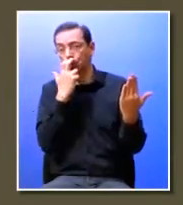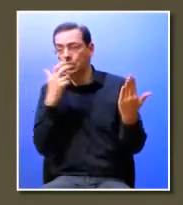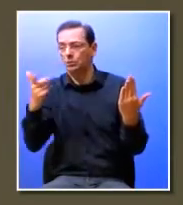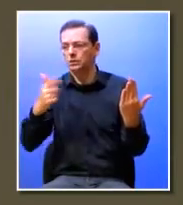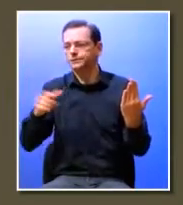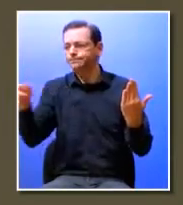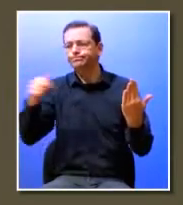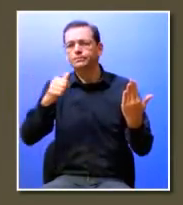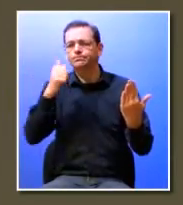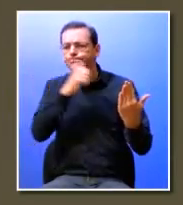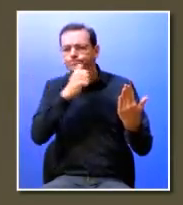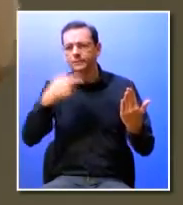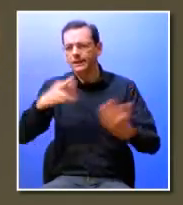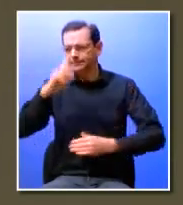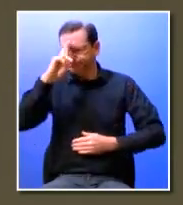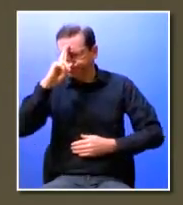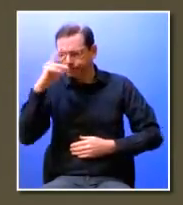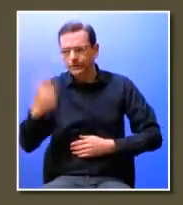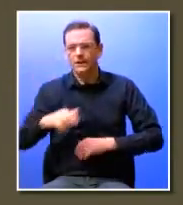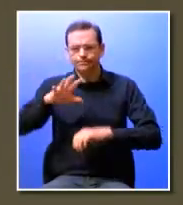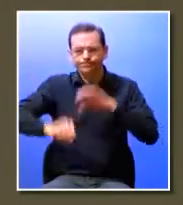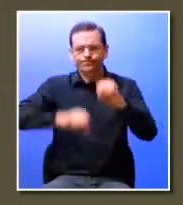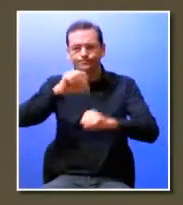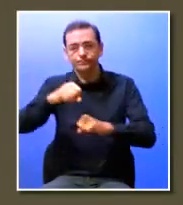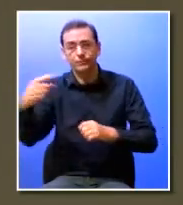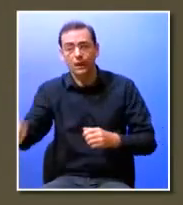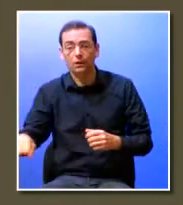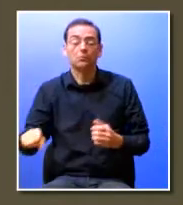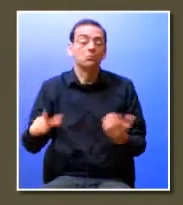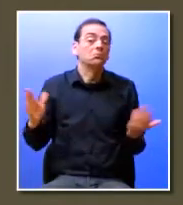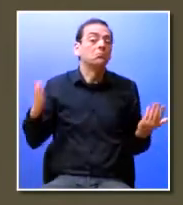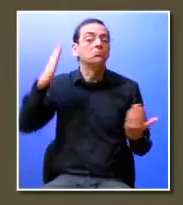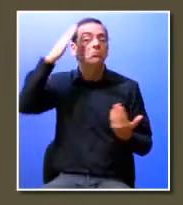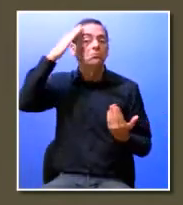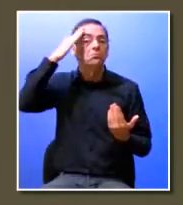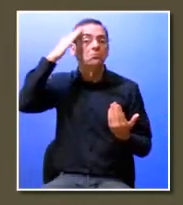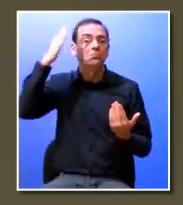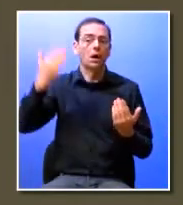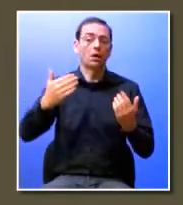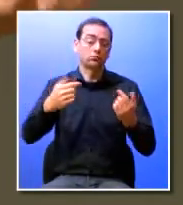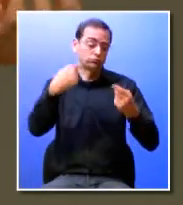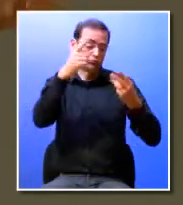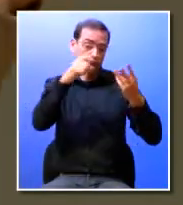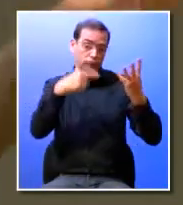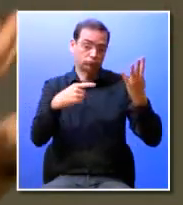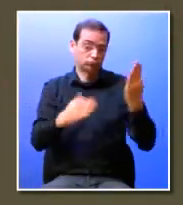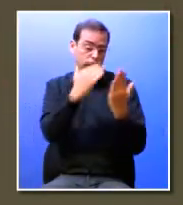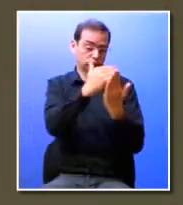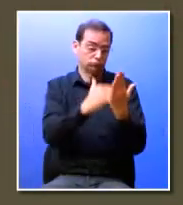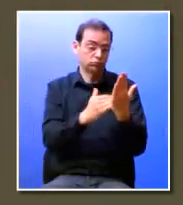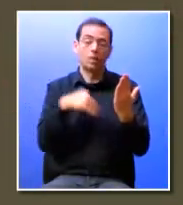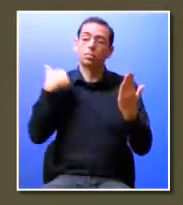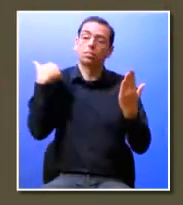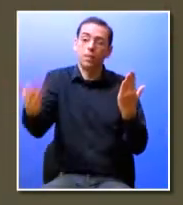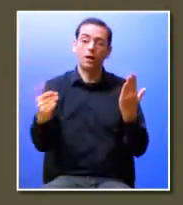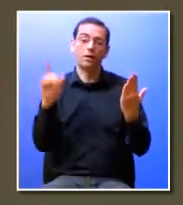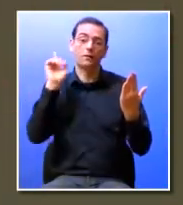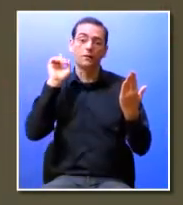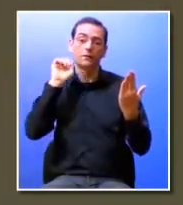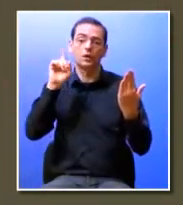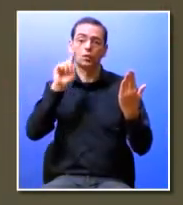sacrifício dinâmica supostamente supostamente significaria essas coisas portanto este é um tema que é valorizado numa